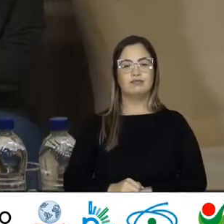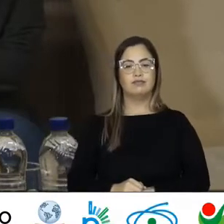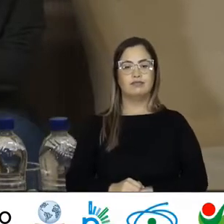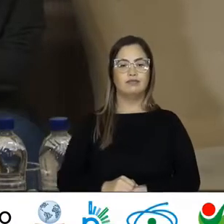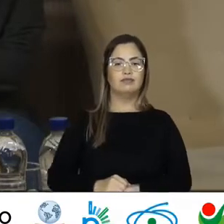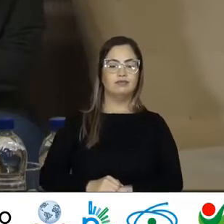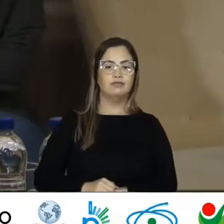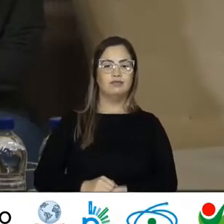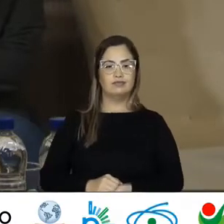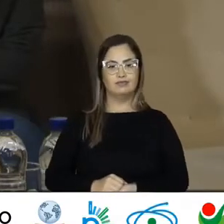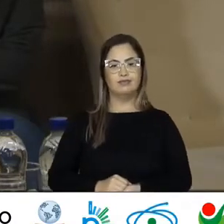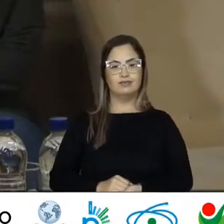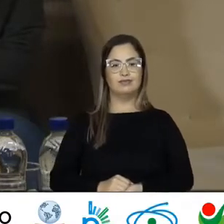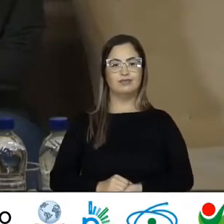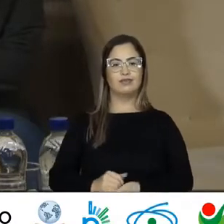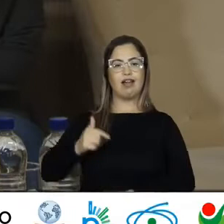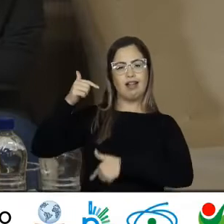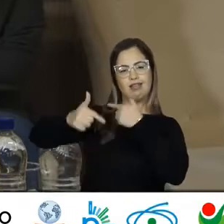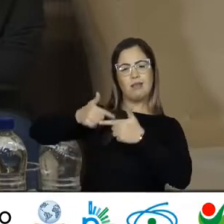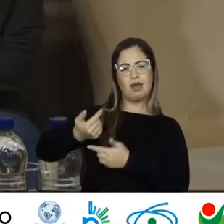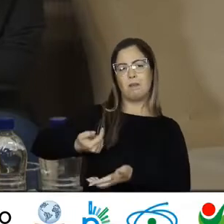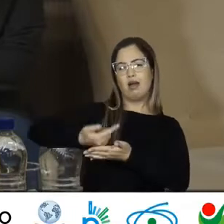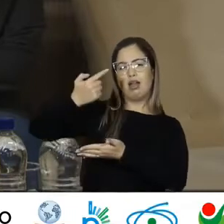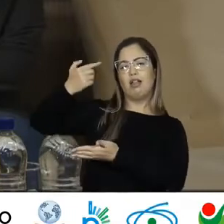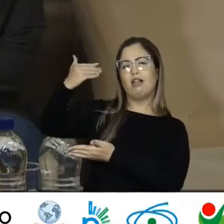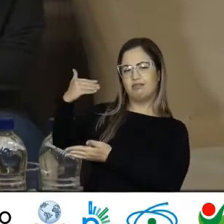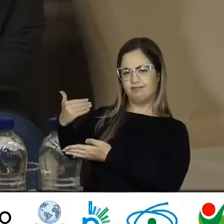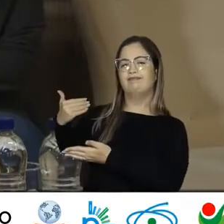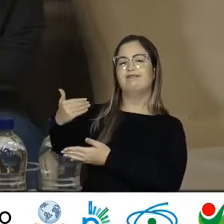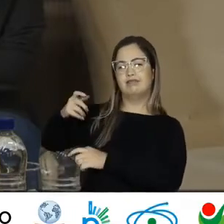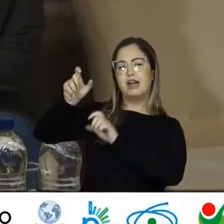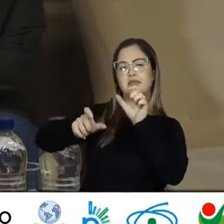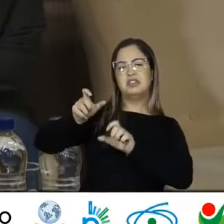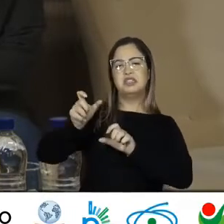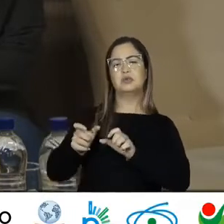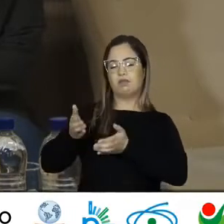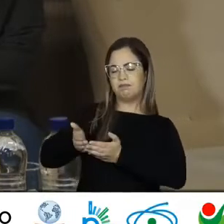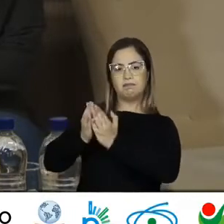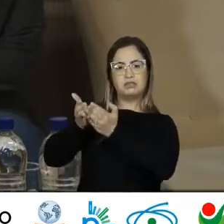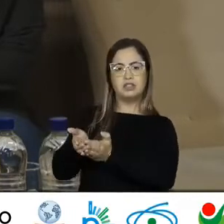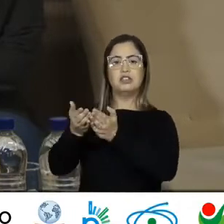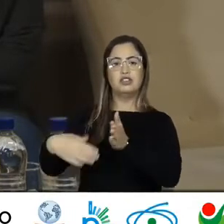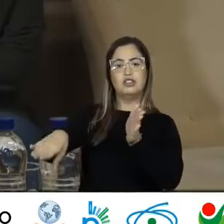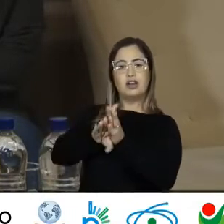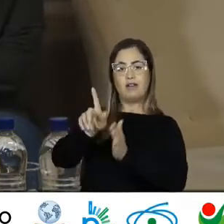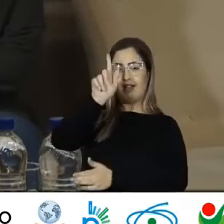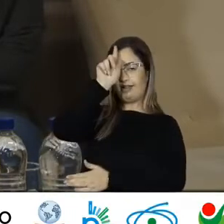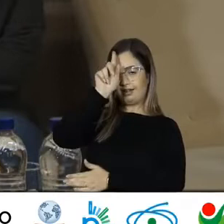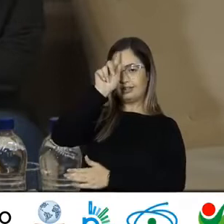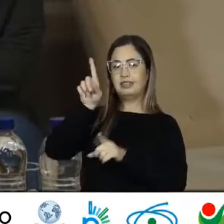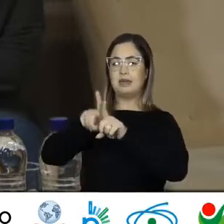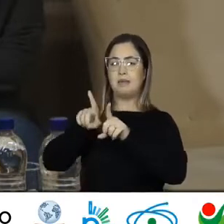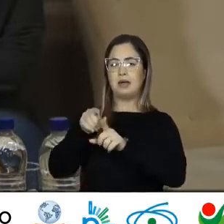Que estava Trabalhando Ainda naquela época Do pessoal dos botes Que chegavam na Grécia E daquele menino